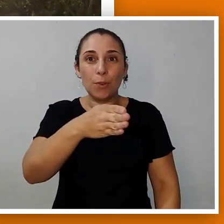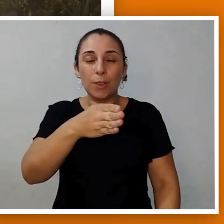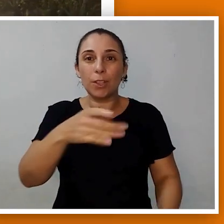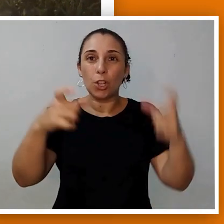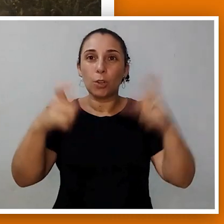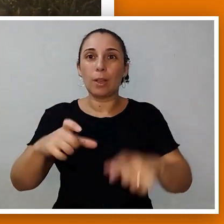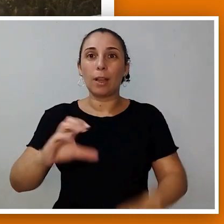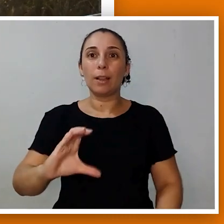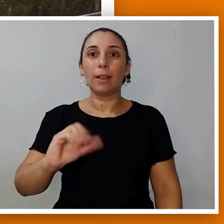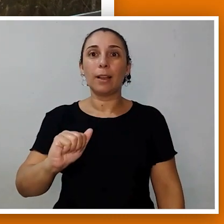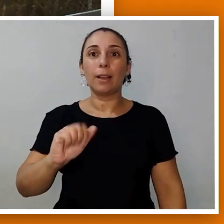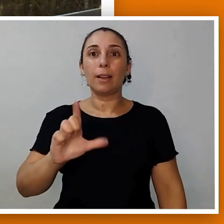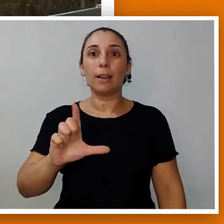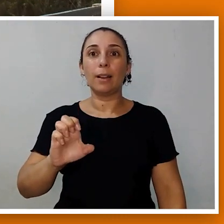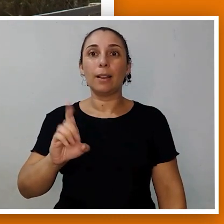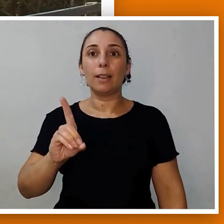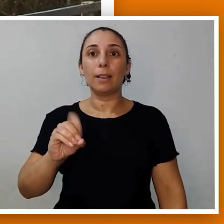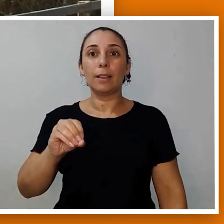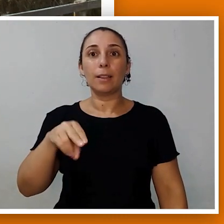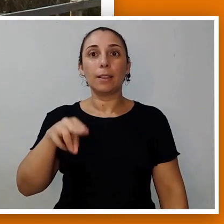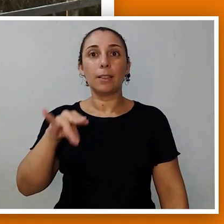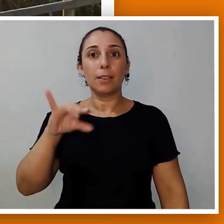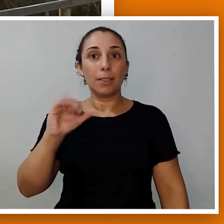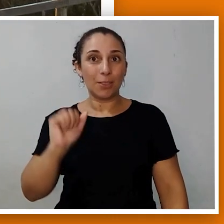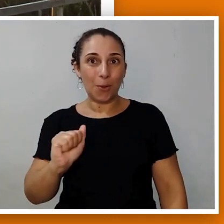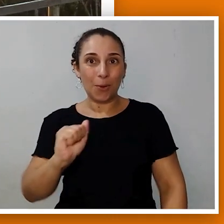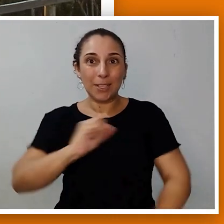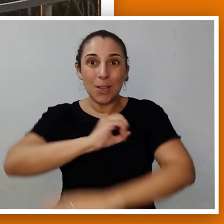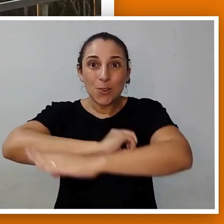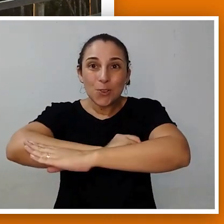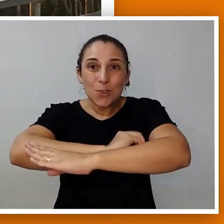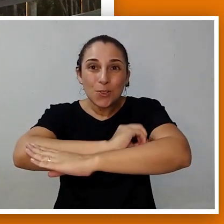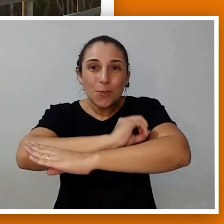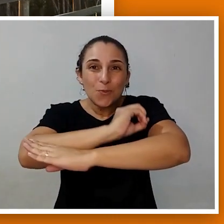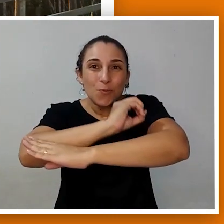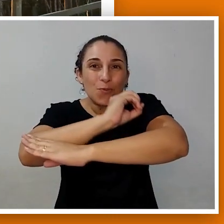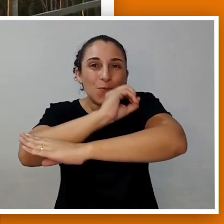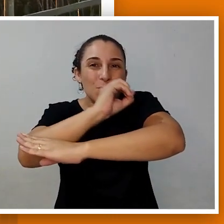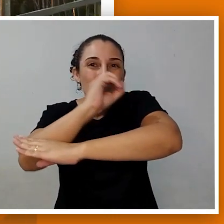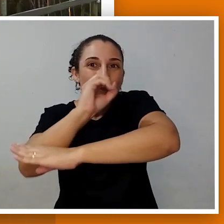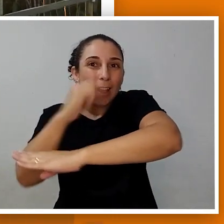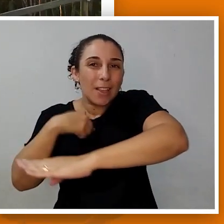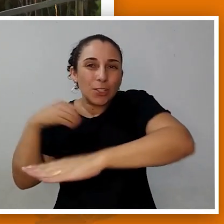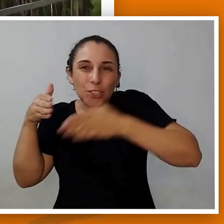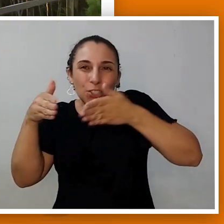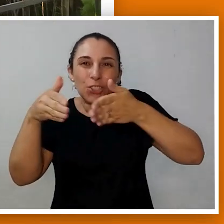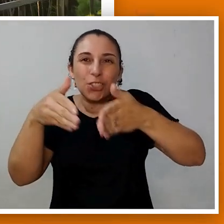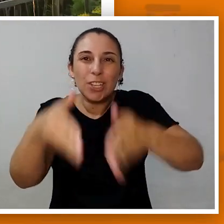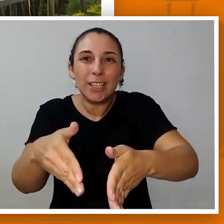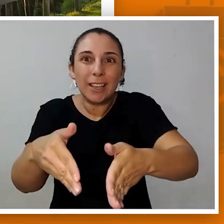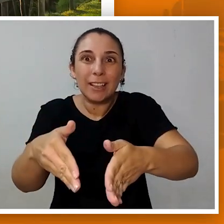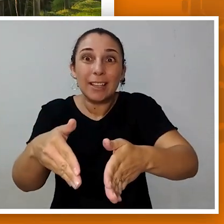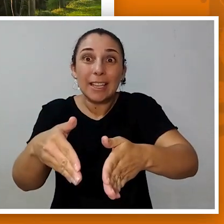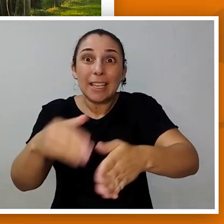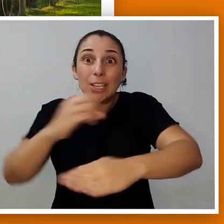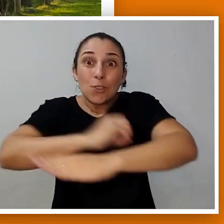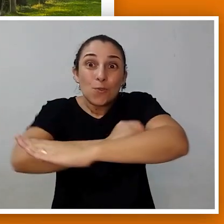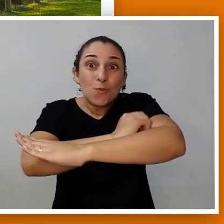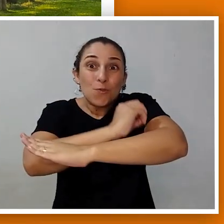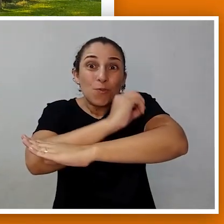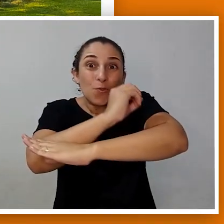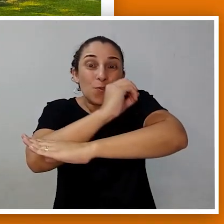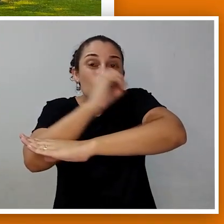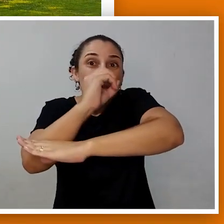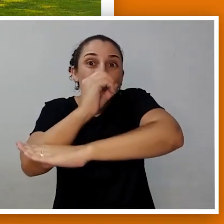Caledônia, quando o sol já estava nascendo. Está vendo, pessoal? Essa foto aí, quando eu cheguei, o sol já estava praticamente, já tinha